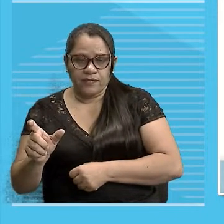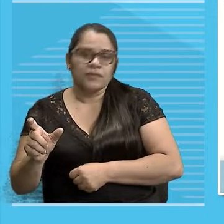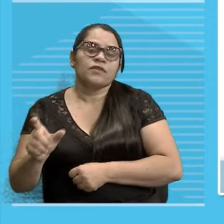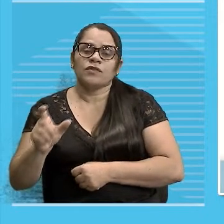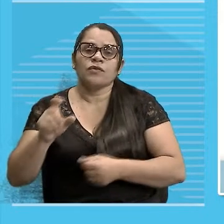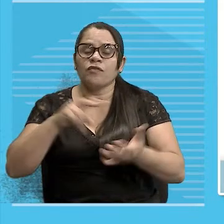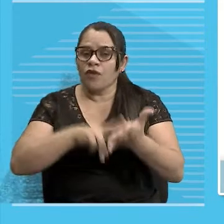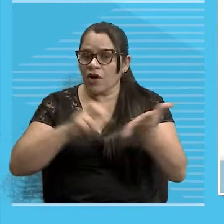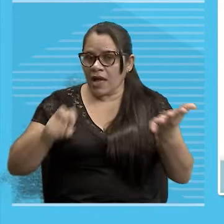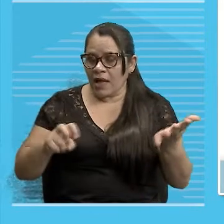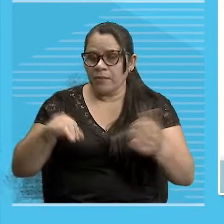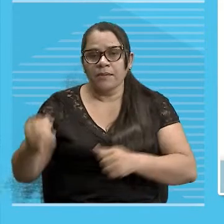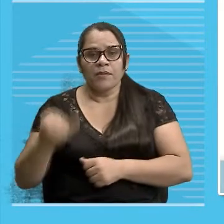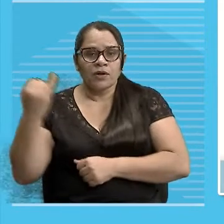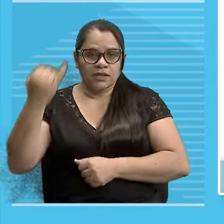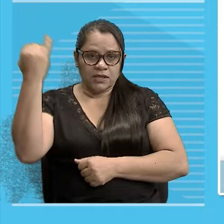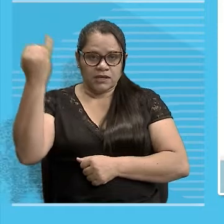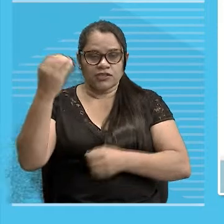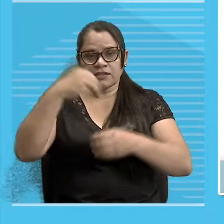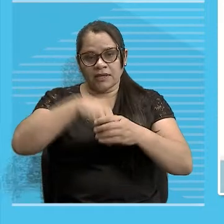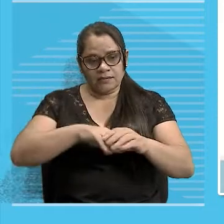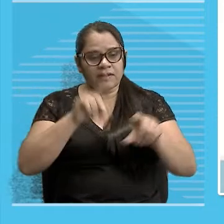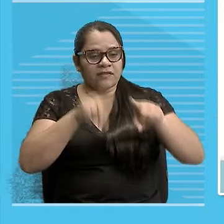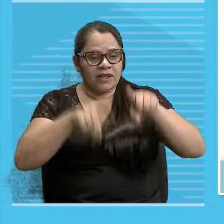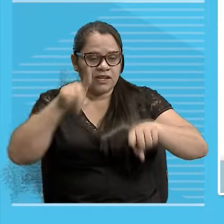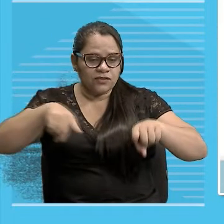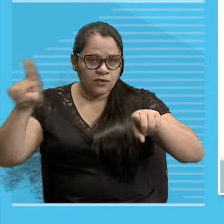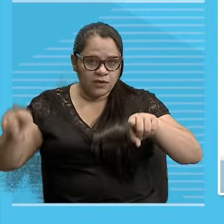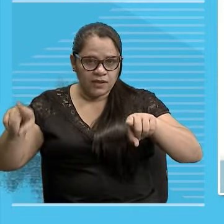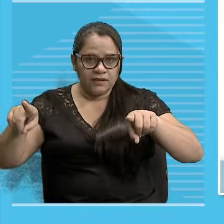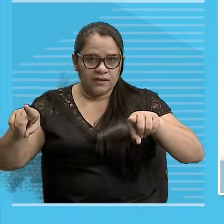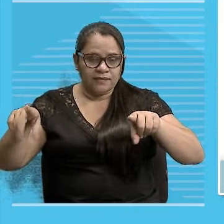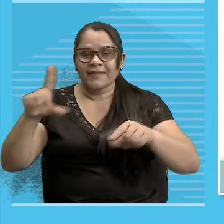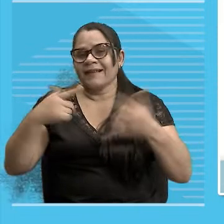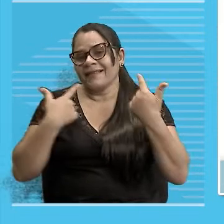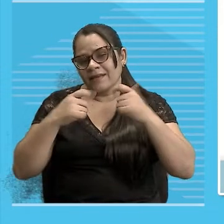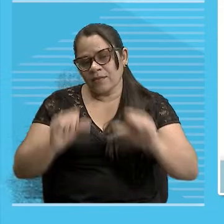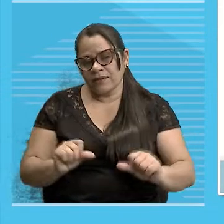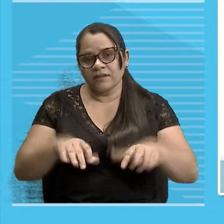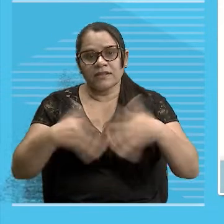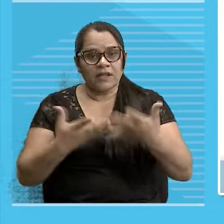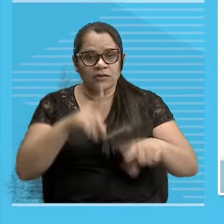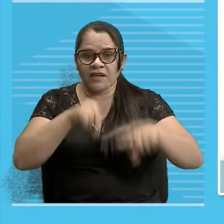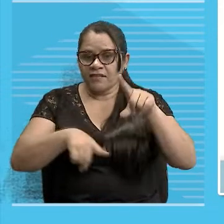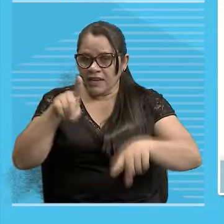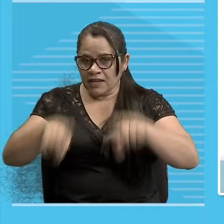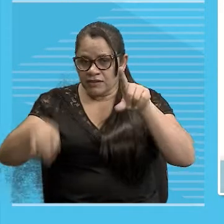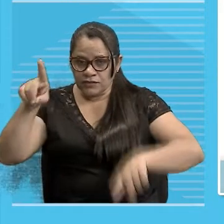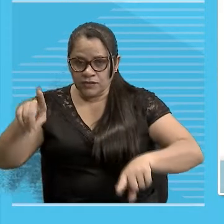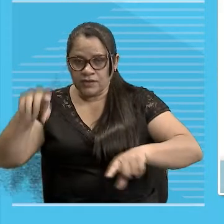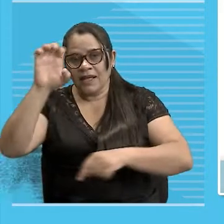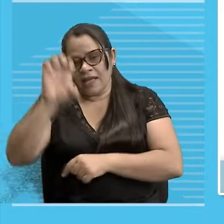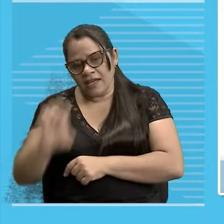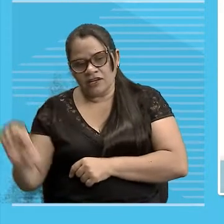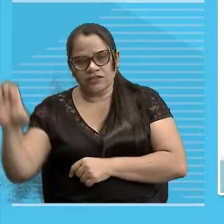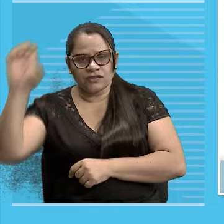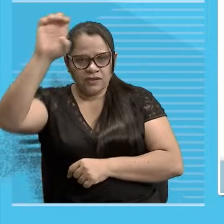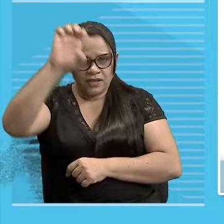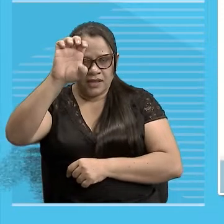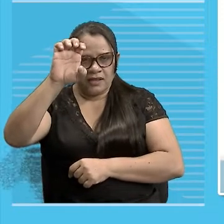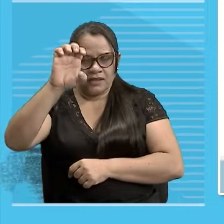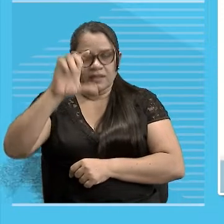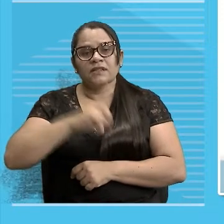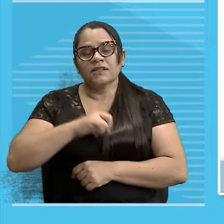linguísticas, óbvio, né? A gente vê que Na variação regional Especialmente a gente tem O item forte